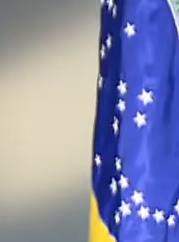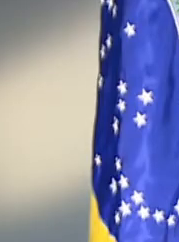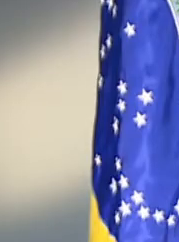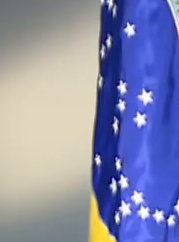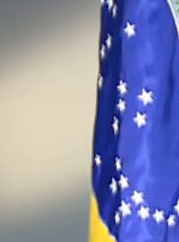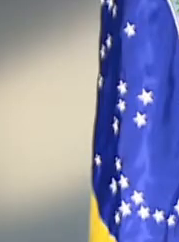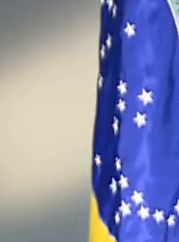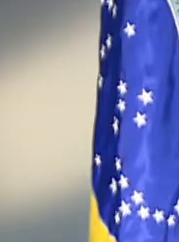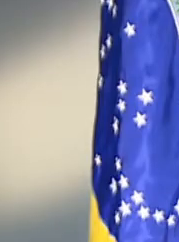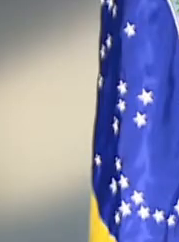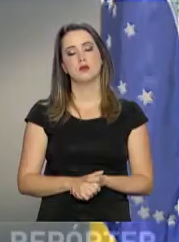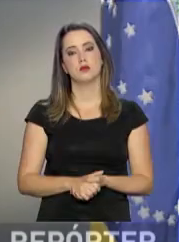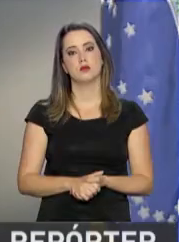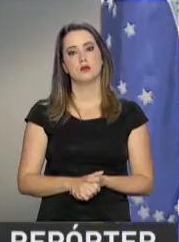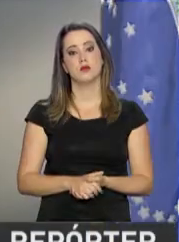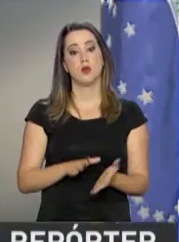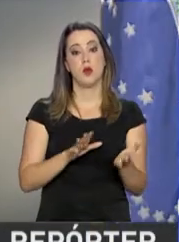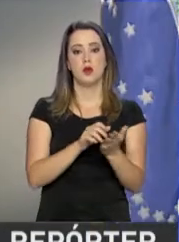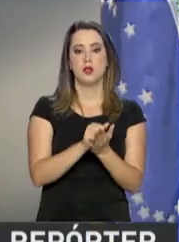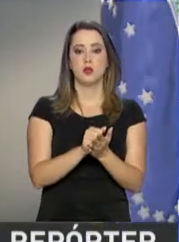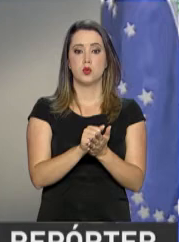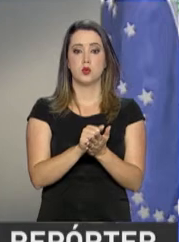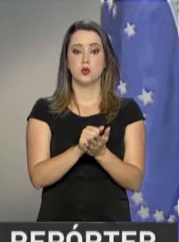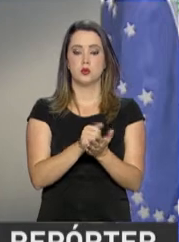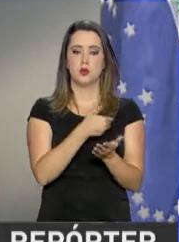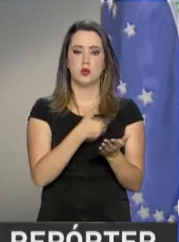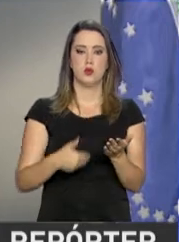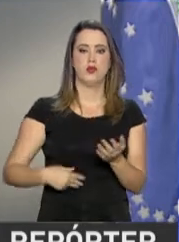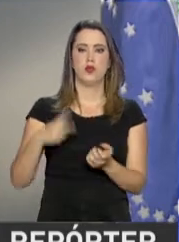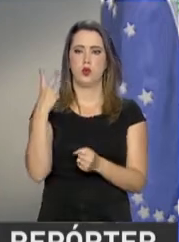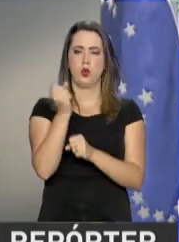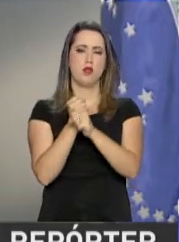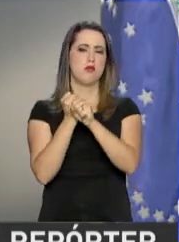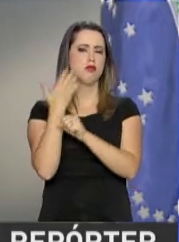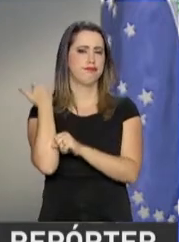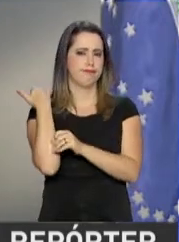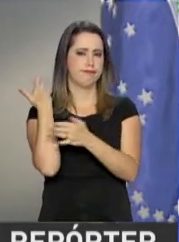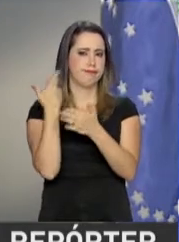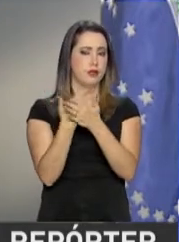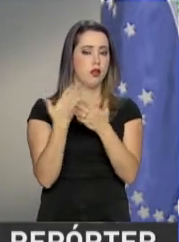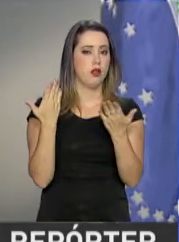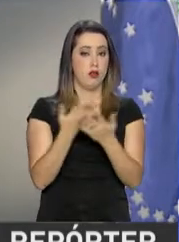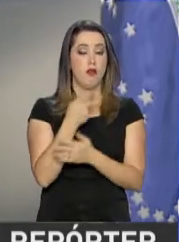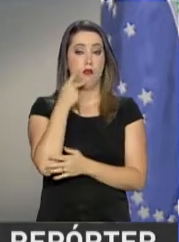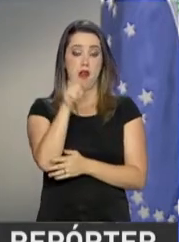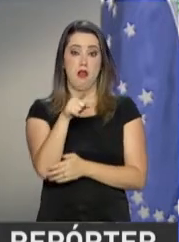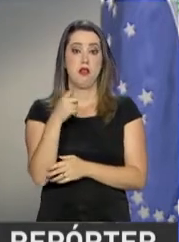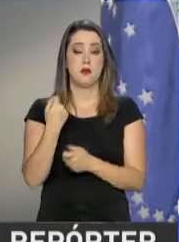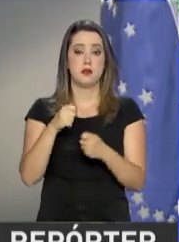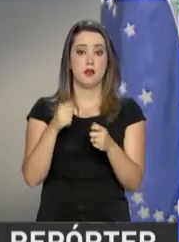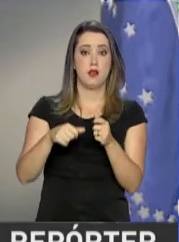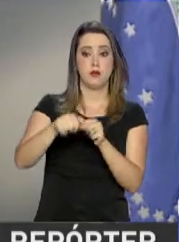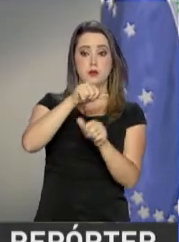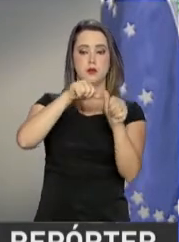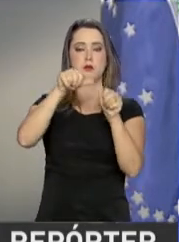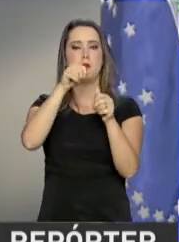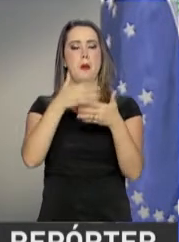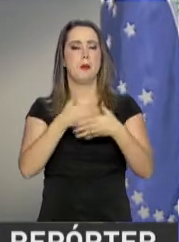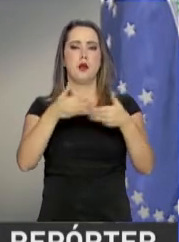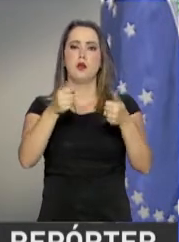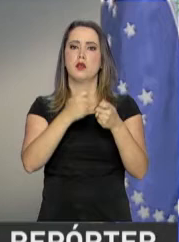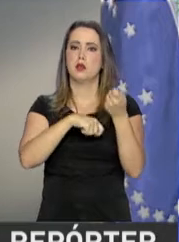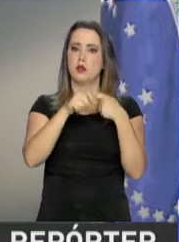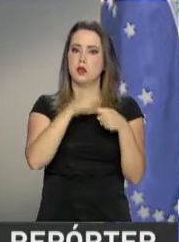Quando sumiu o governo, há dois anos, disse que iria recuperar a economia do país. E com a economia mais forte,